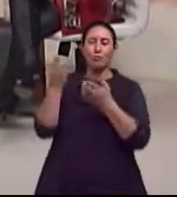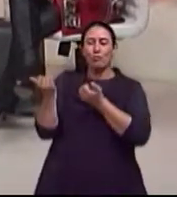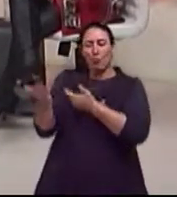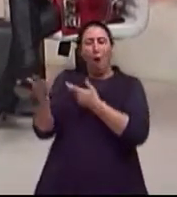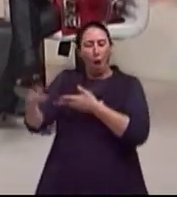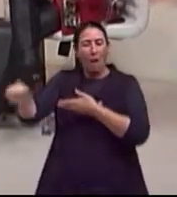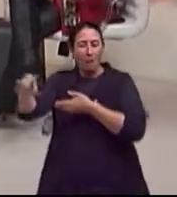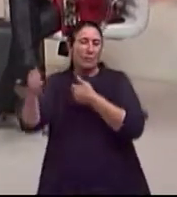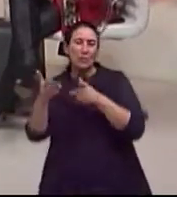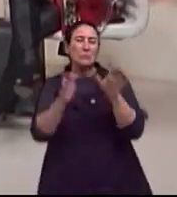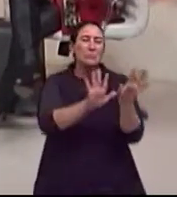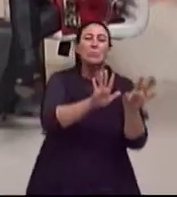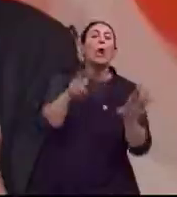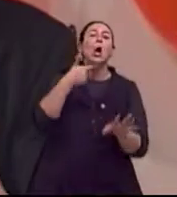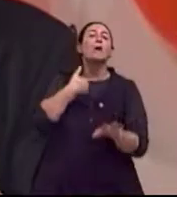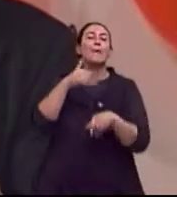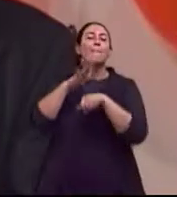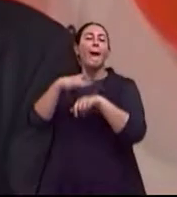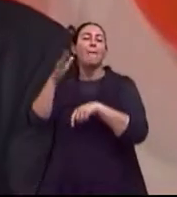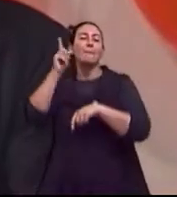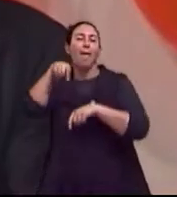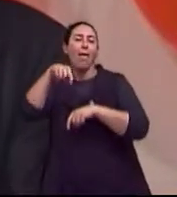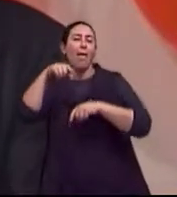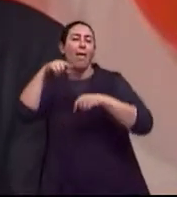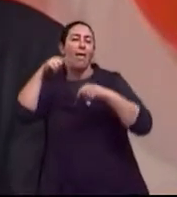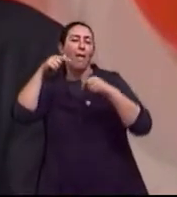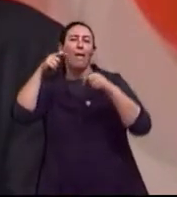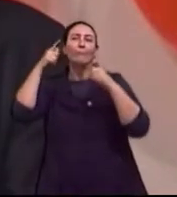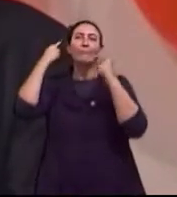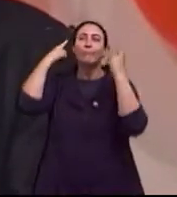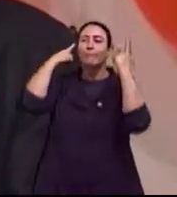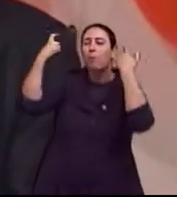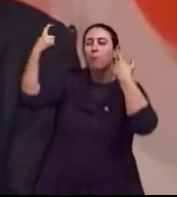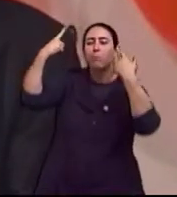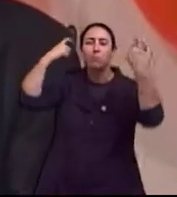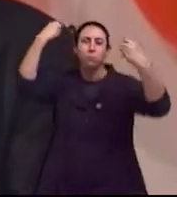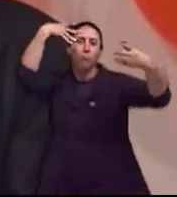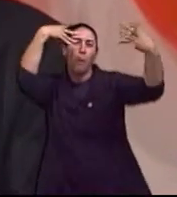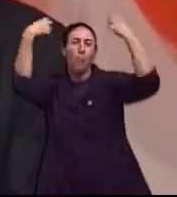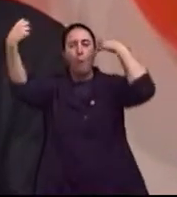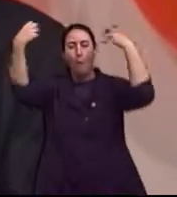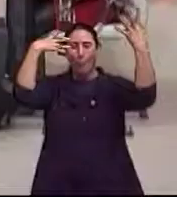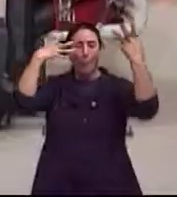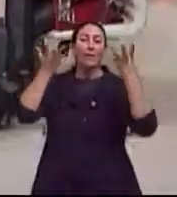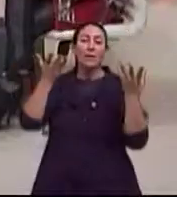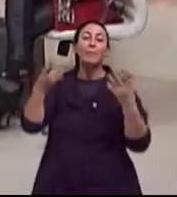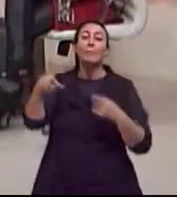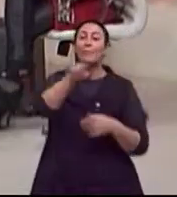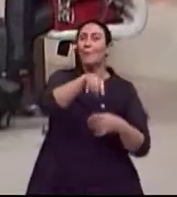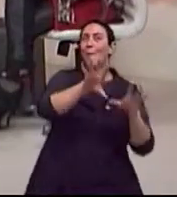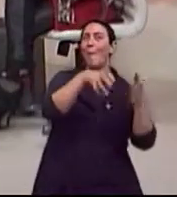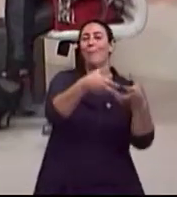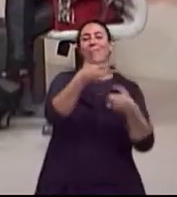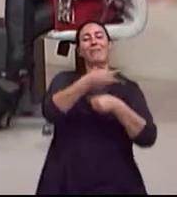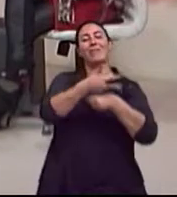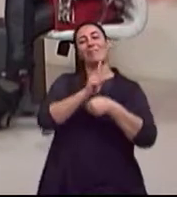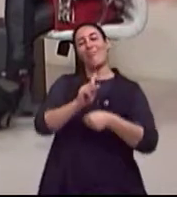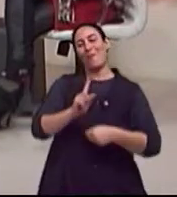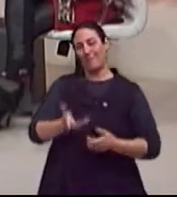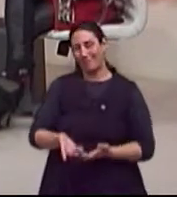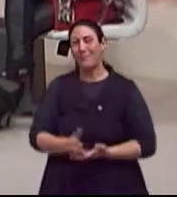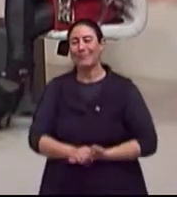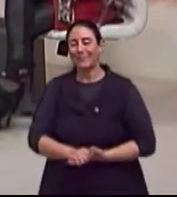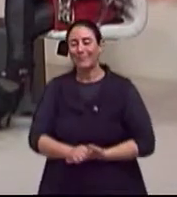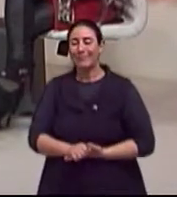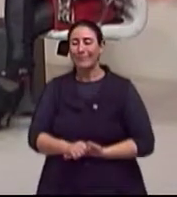E antes tinha um baile mais formal, que essas pessoas participaram. Isto. Juan, finalzinho do programa.